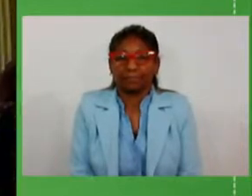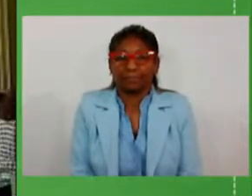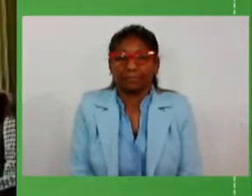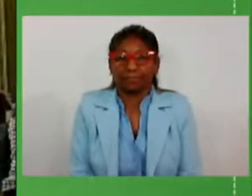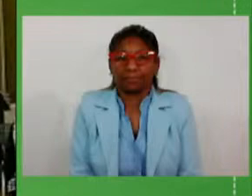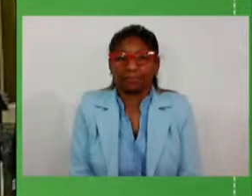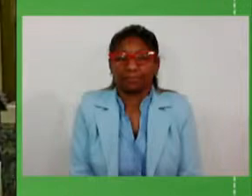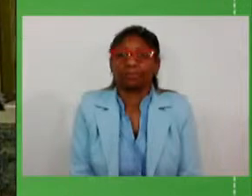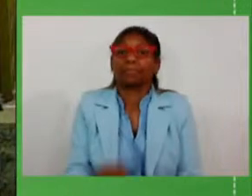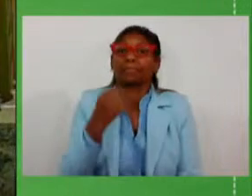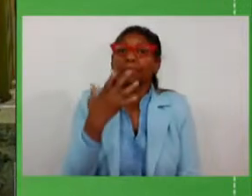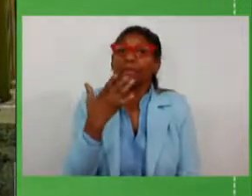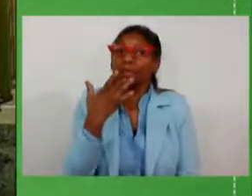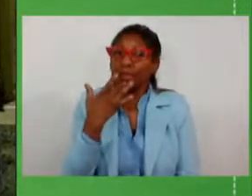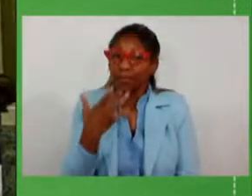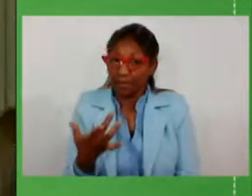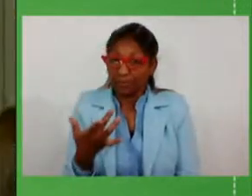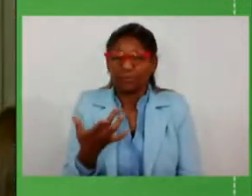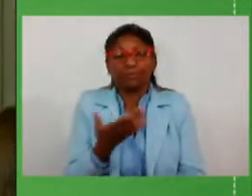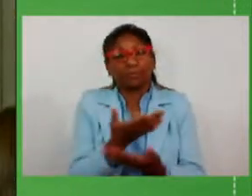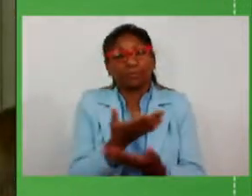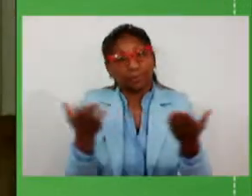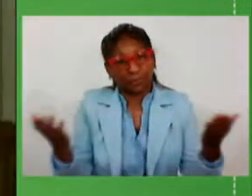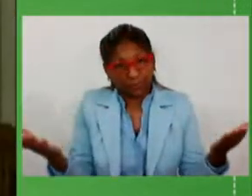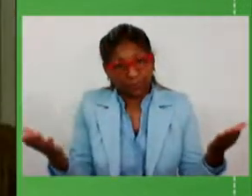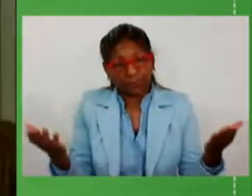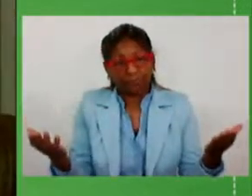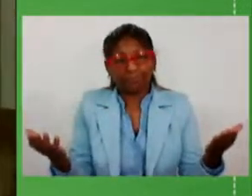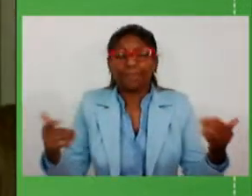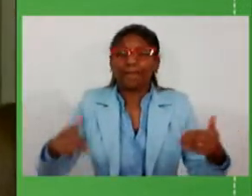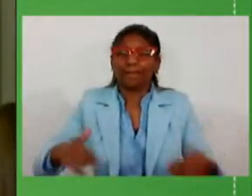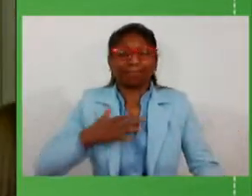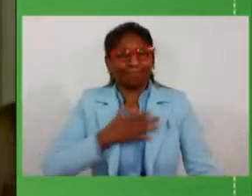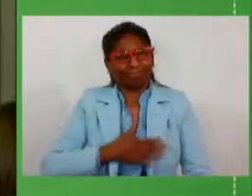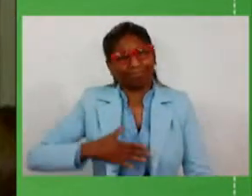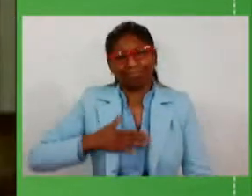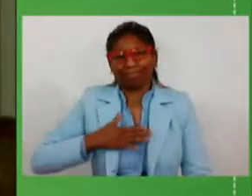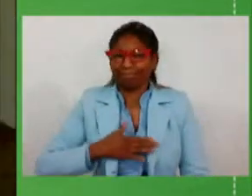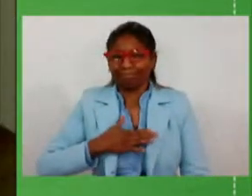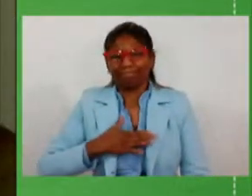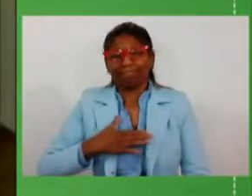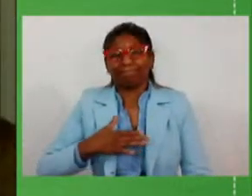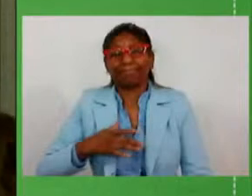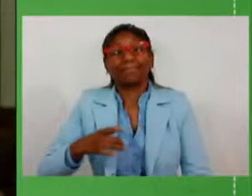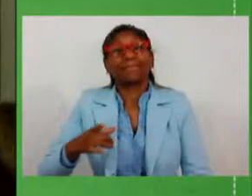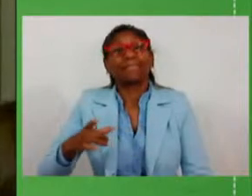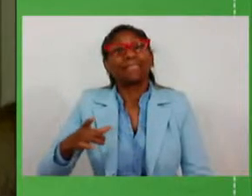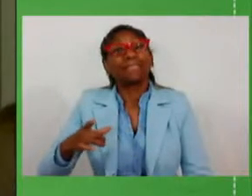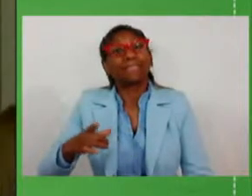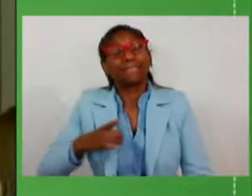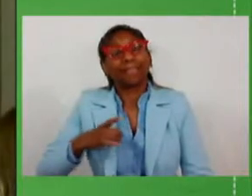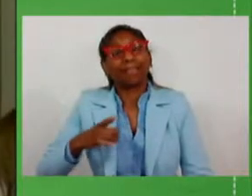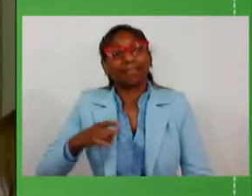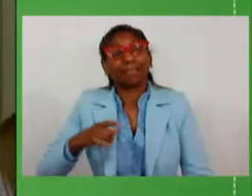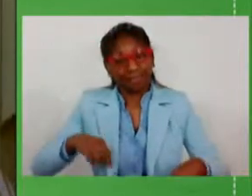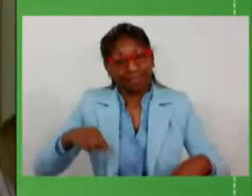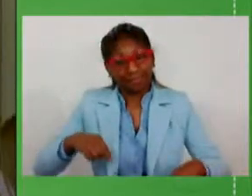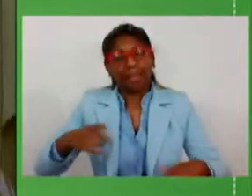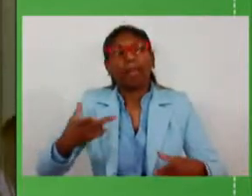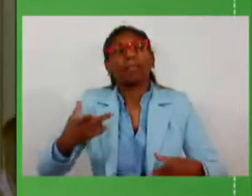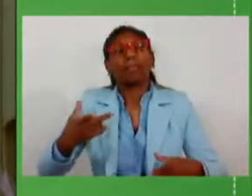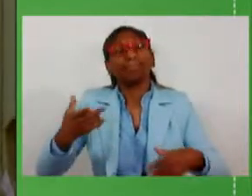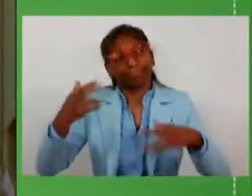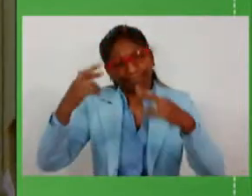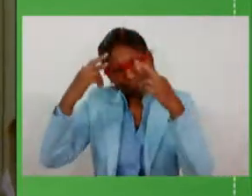Boa tarde, boa tarde a todos. É um grande prazer poder ter, respeitando os protocolos